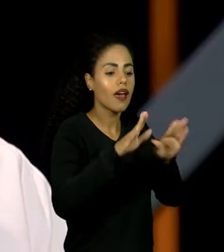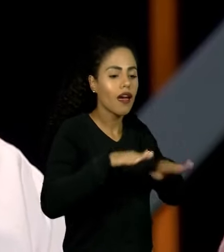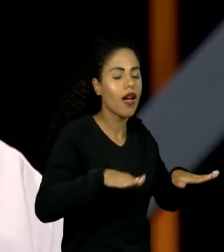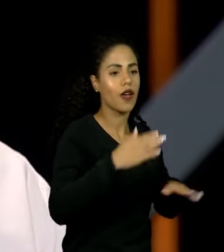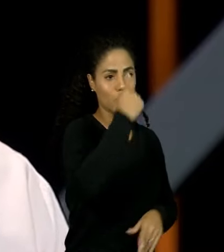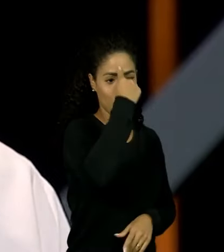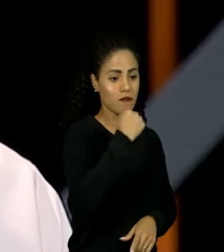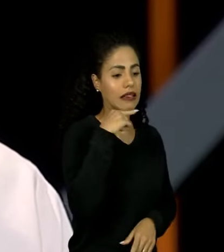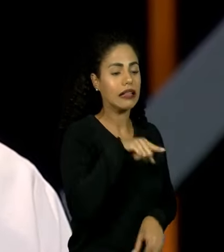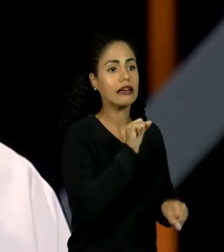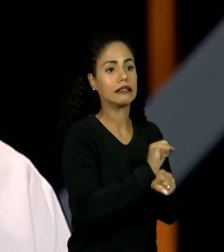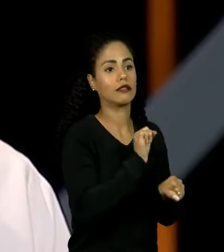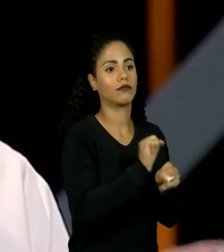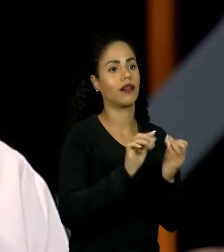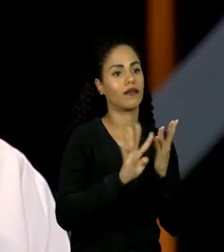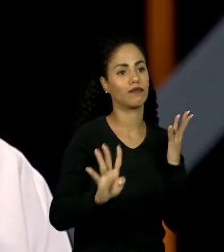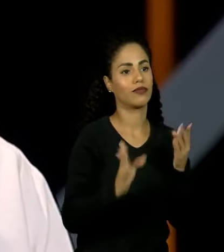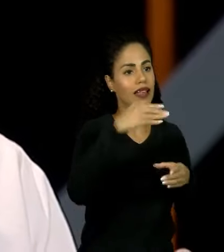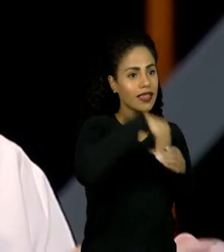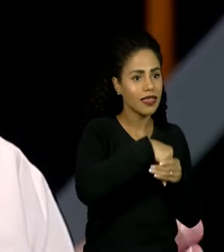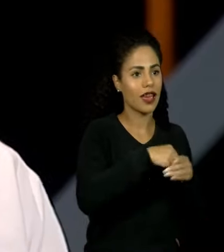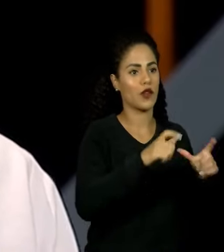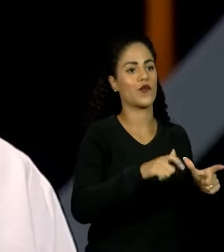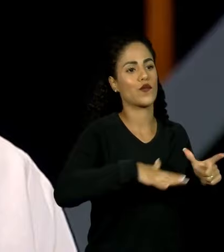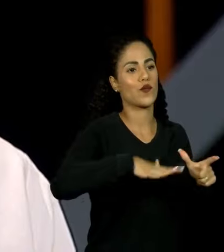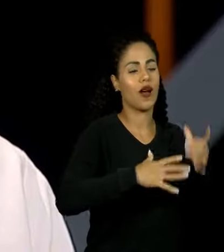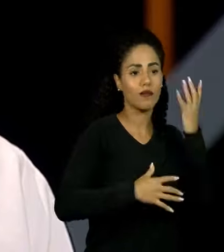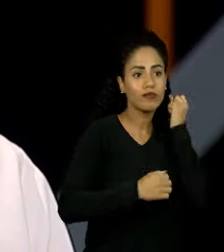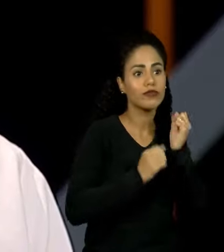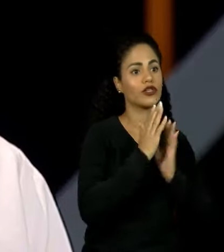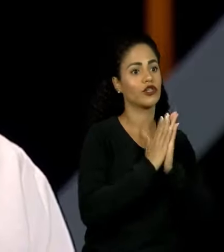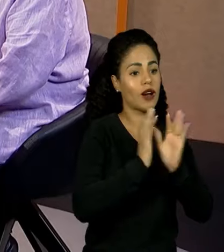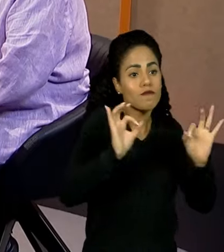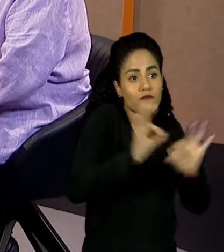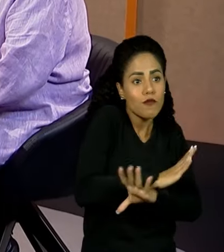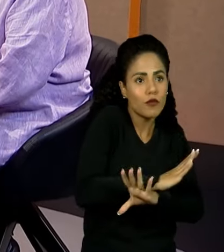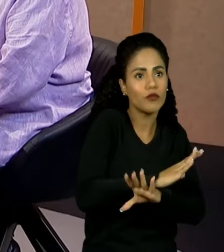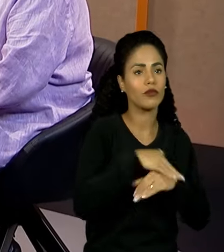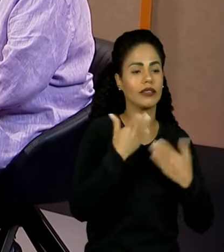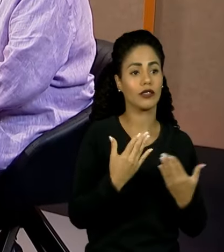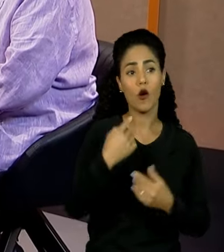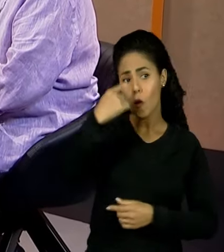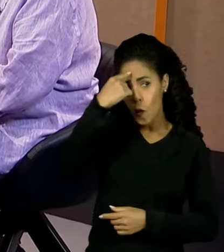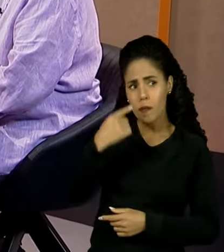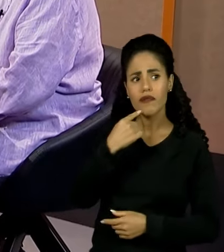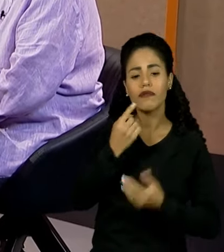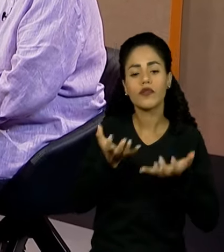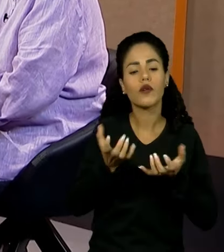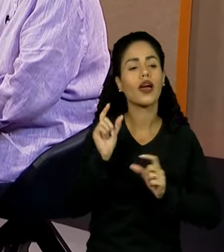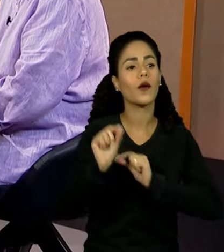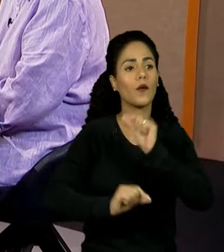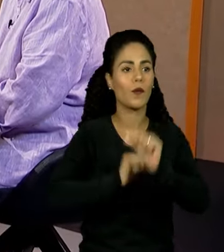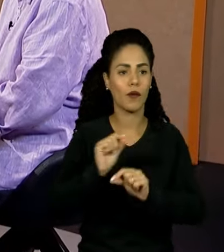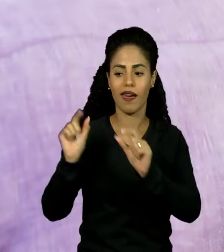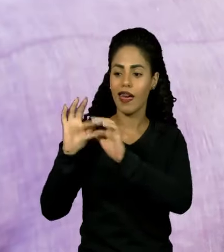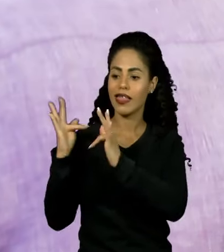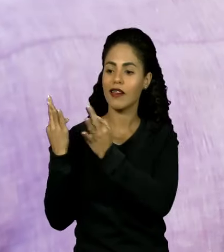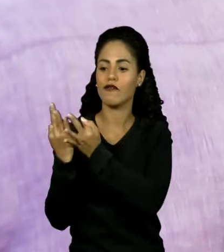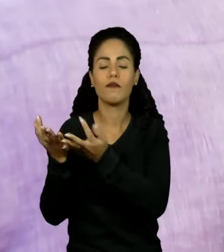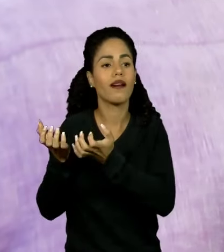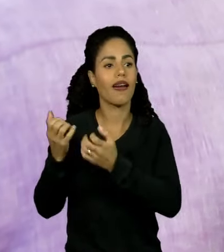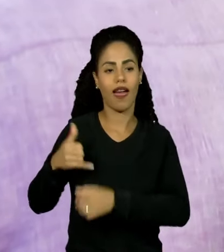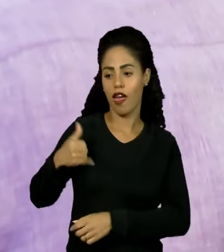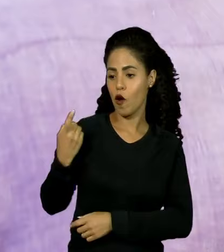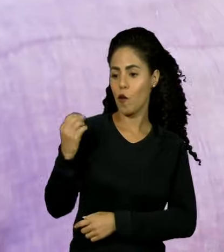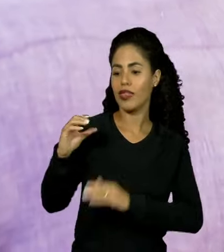e adolescentes que estão nas casas de acolhimento já prontos para serem adotados. O perfil mais desejado, normalmente, é o de crianças com